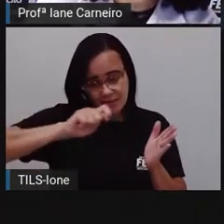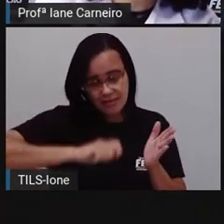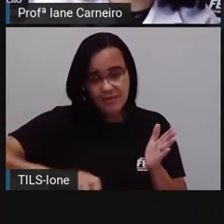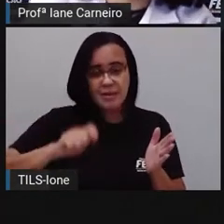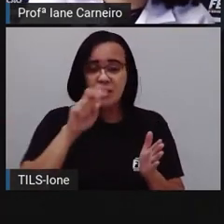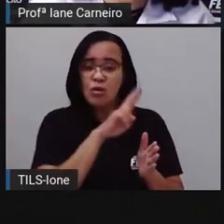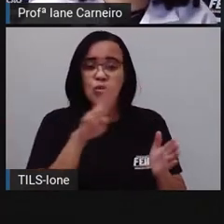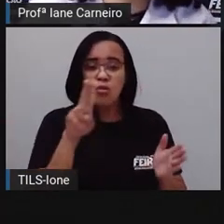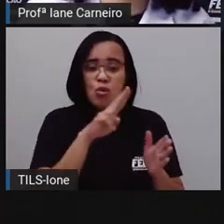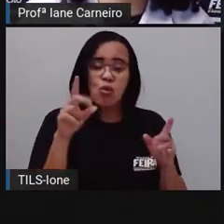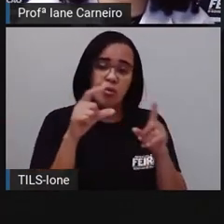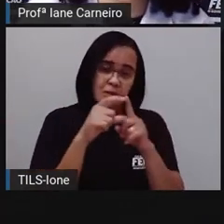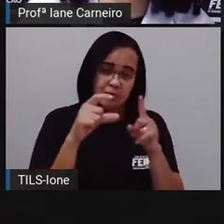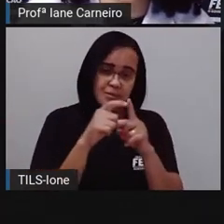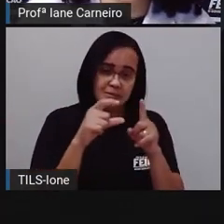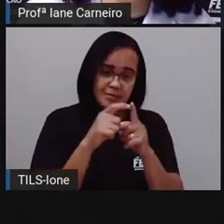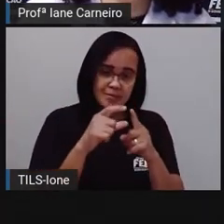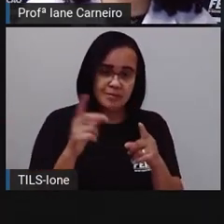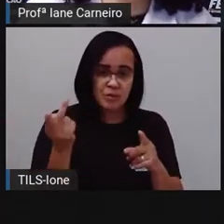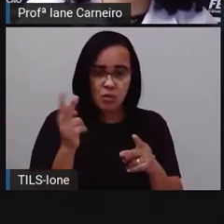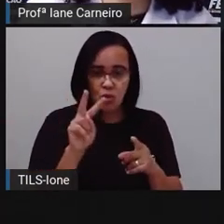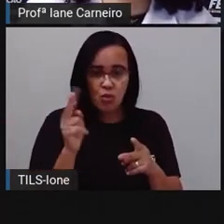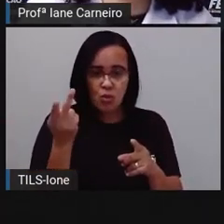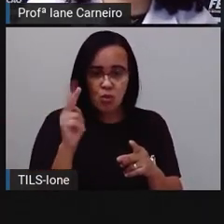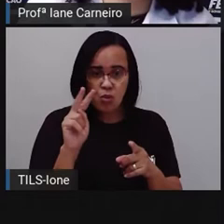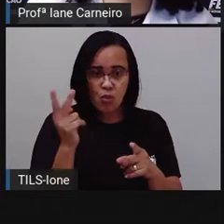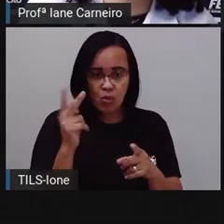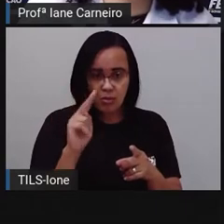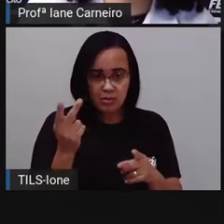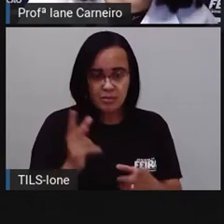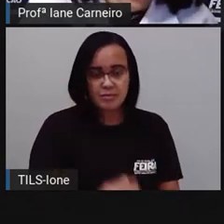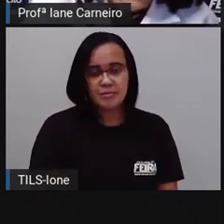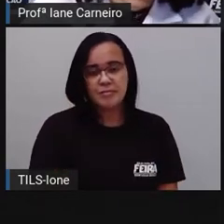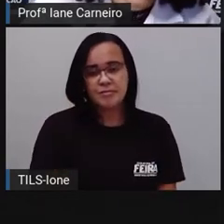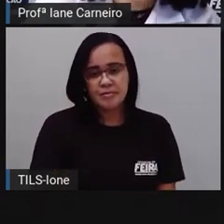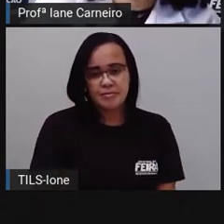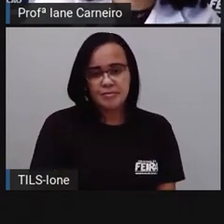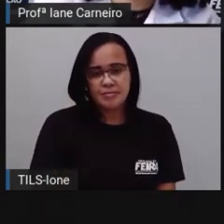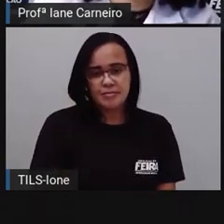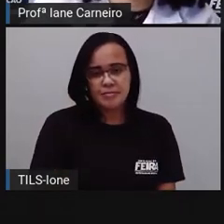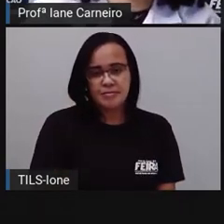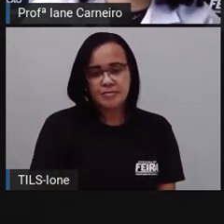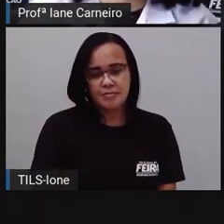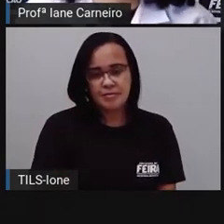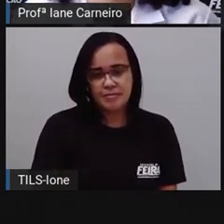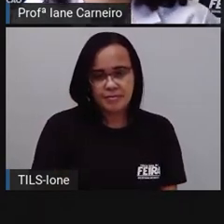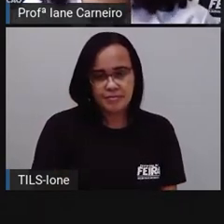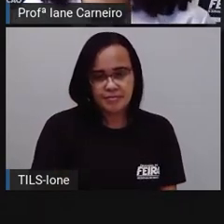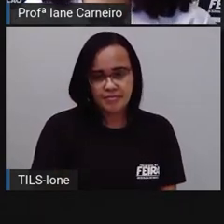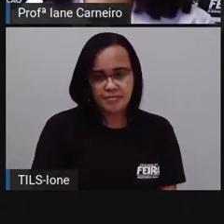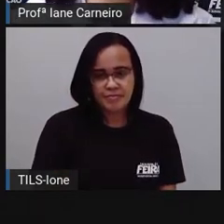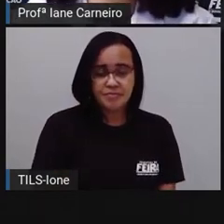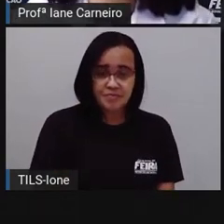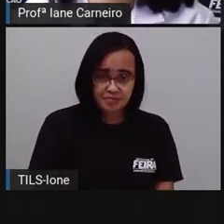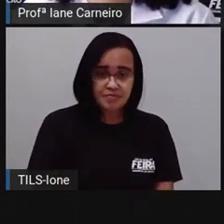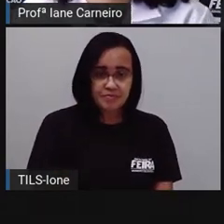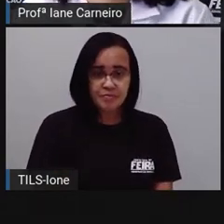da palavra. Vou colocar aqui. Verde, certo?